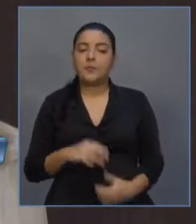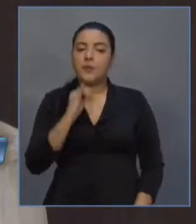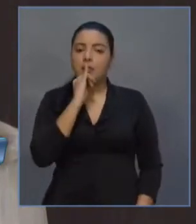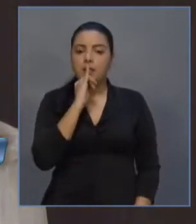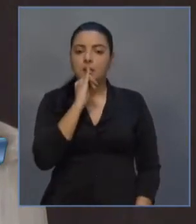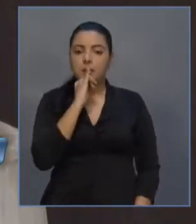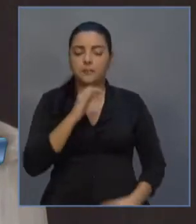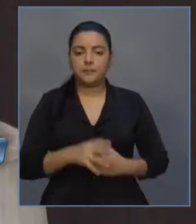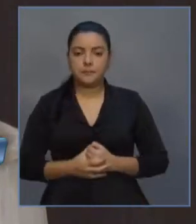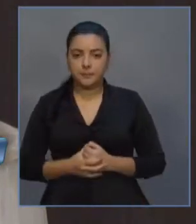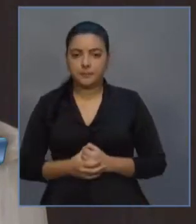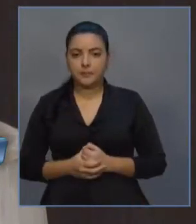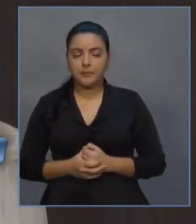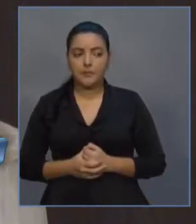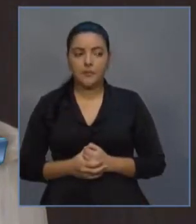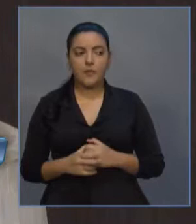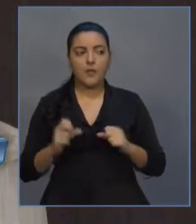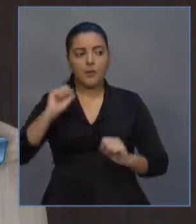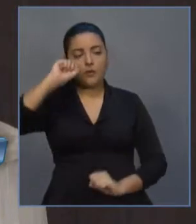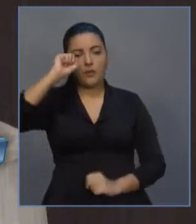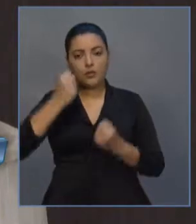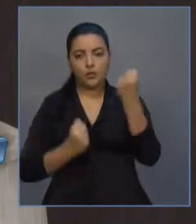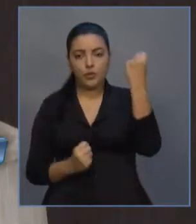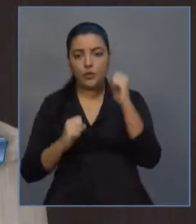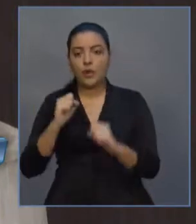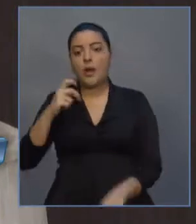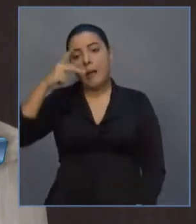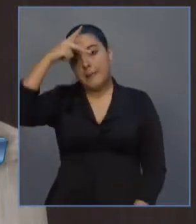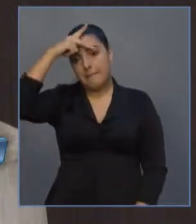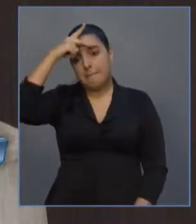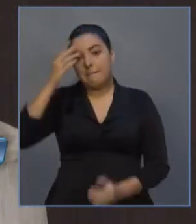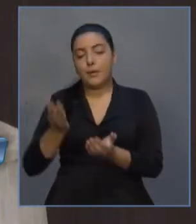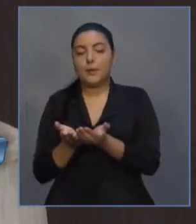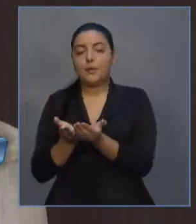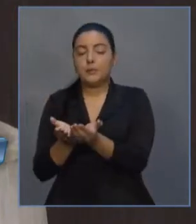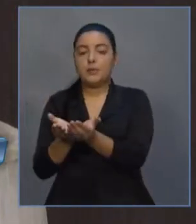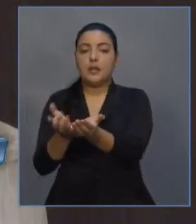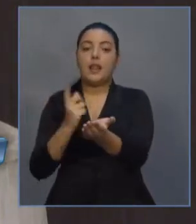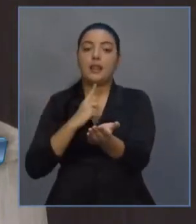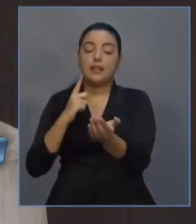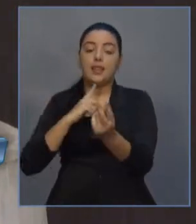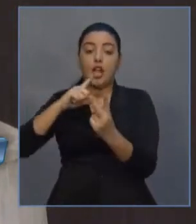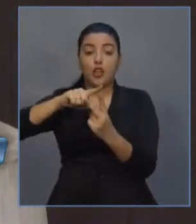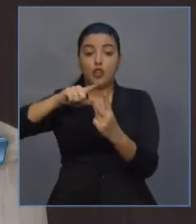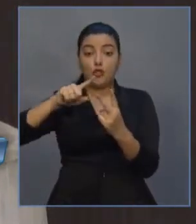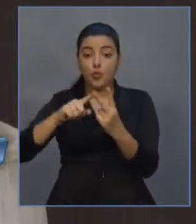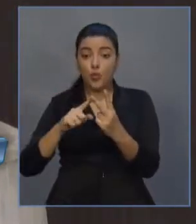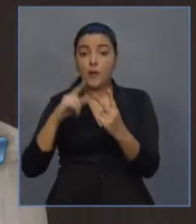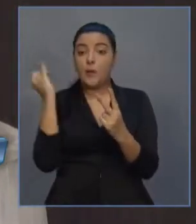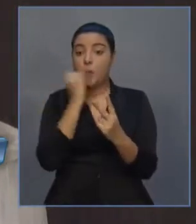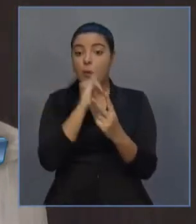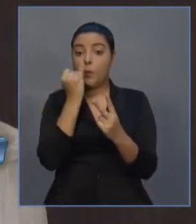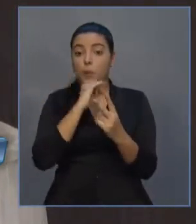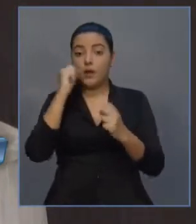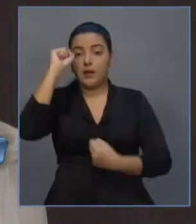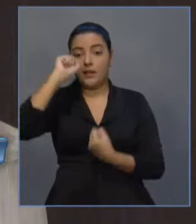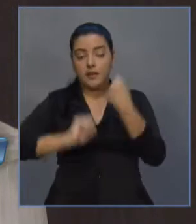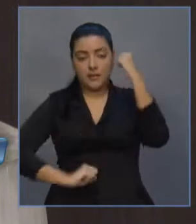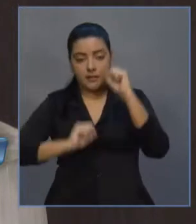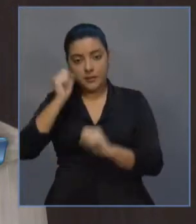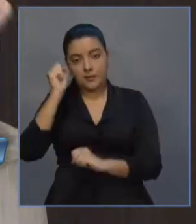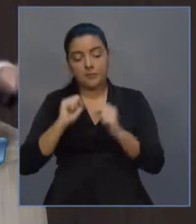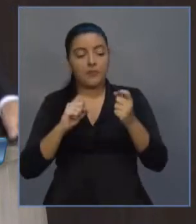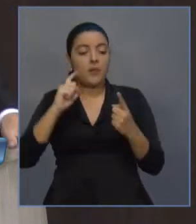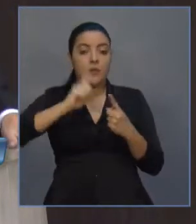exemplo. O Complexo Industrial e Portuário do Pé-100, onde lá estão, por exemplo, duas termoelétricas, uma das quais emprega